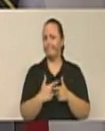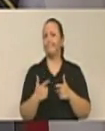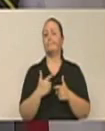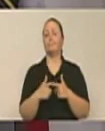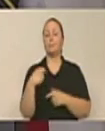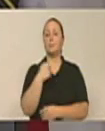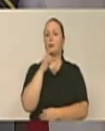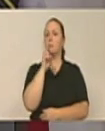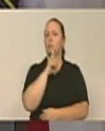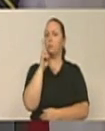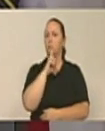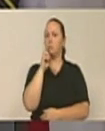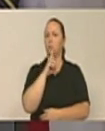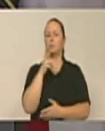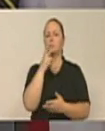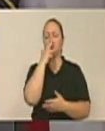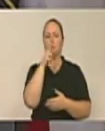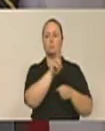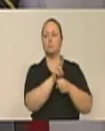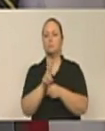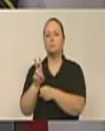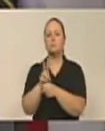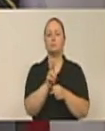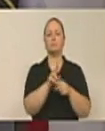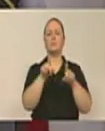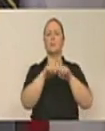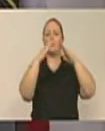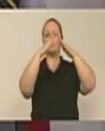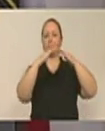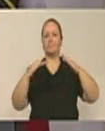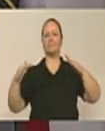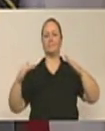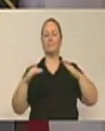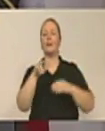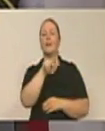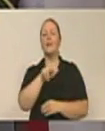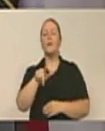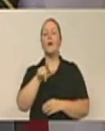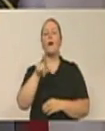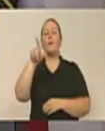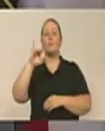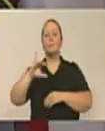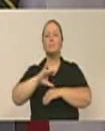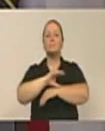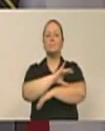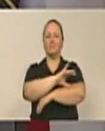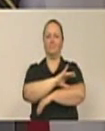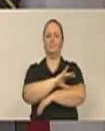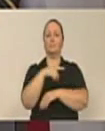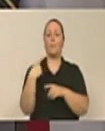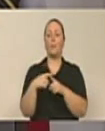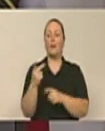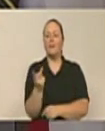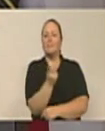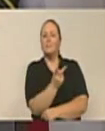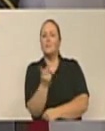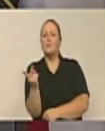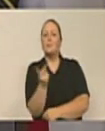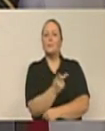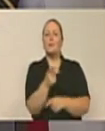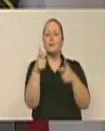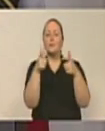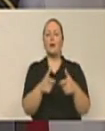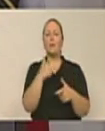o mesmo investimento, ou seja, o telhado, no Caique da Itupava Central também. Dois educandários ainda esquecidos pelo poder público